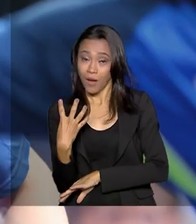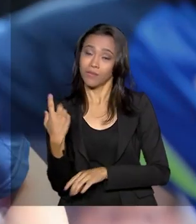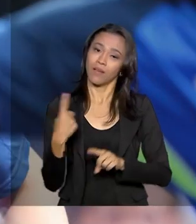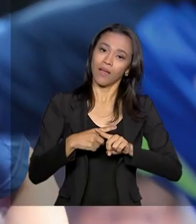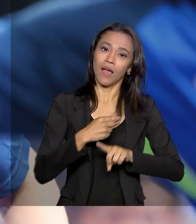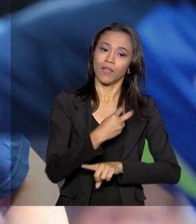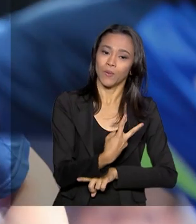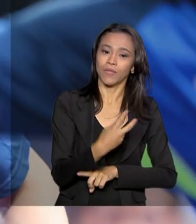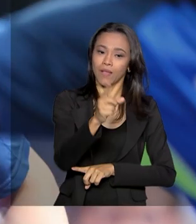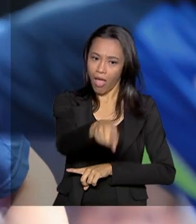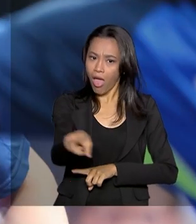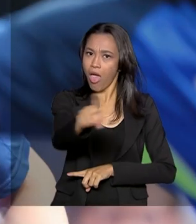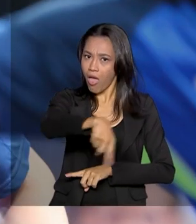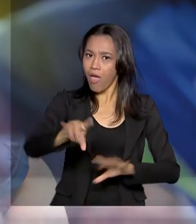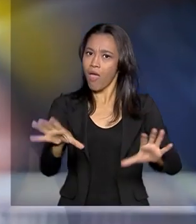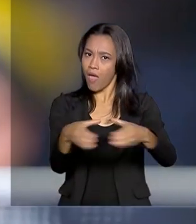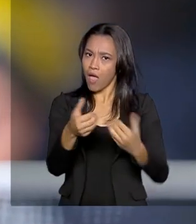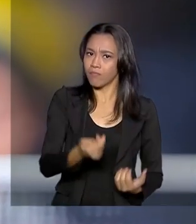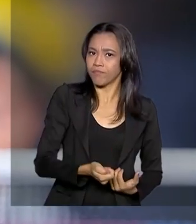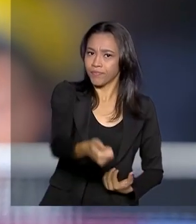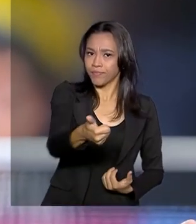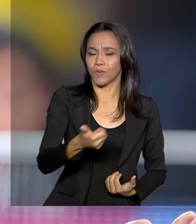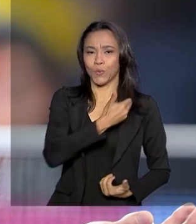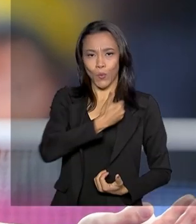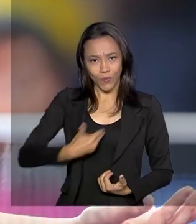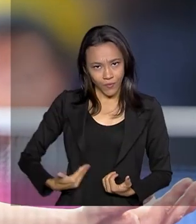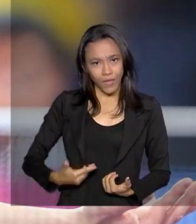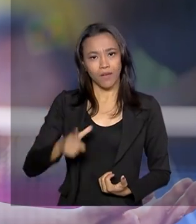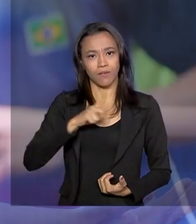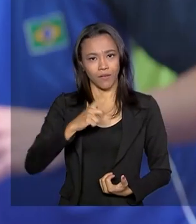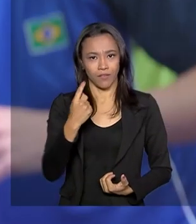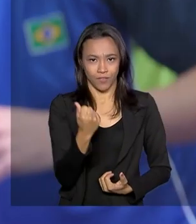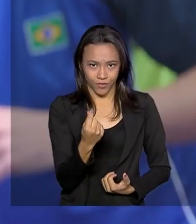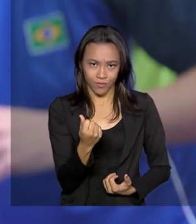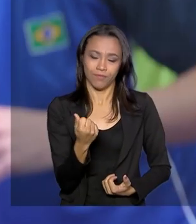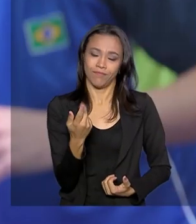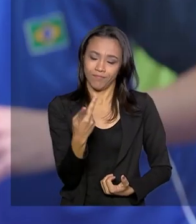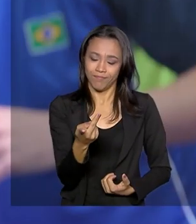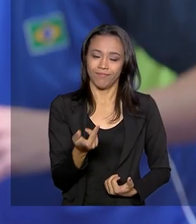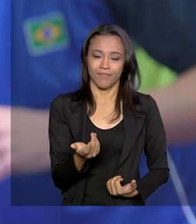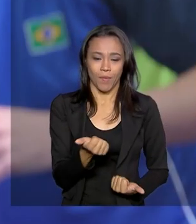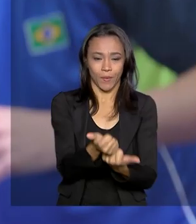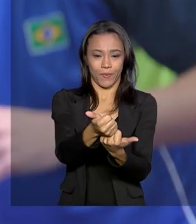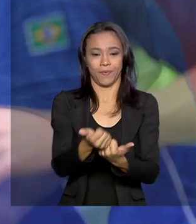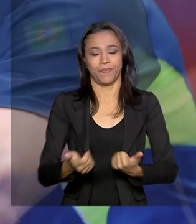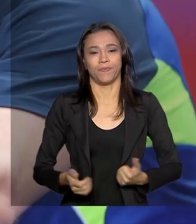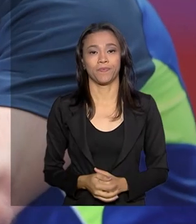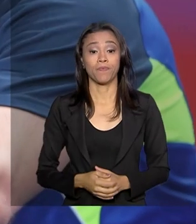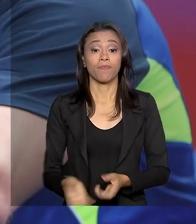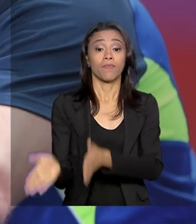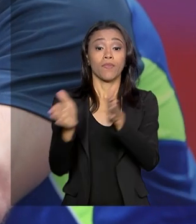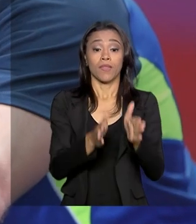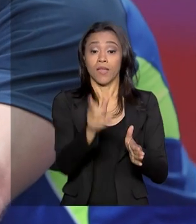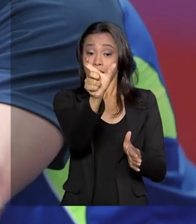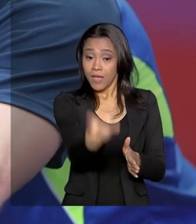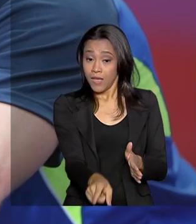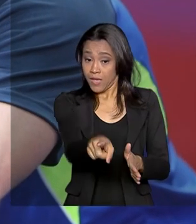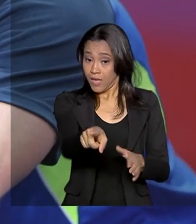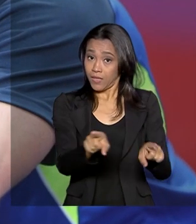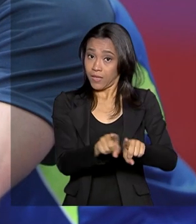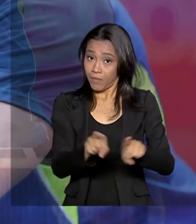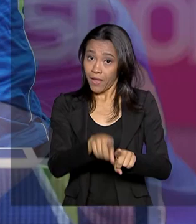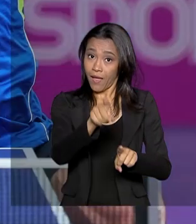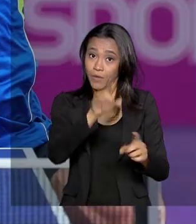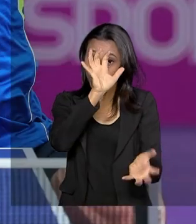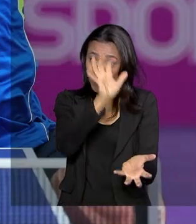integrantes do Bolsa Atleta, programa da Secretaria Especial do Esporte do Ministério da Cidadania. Hugo Calderano faz parte